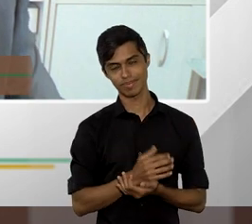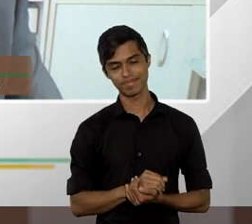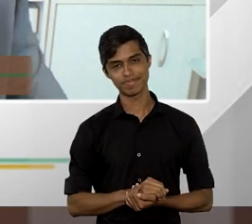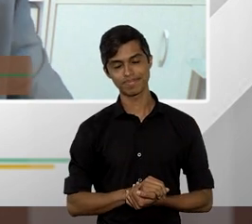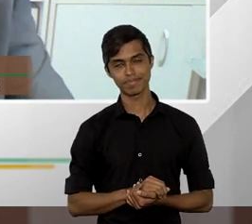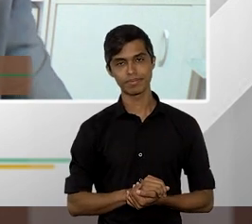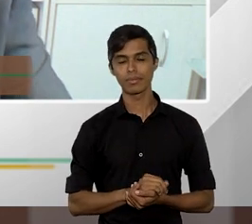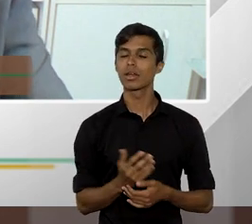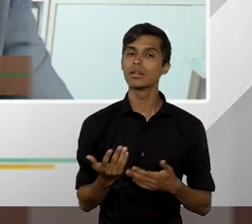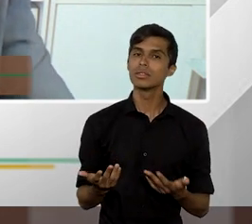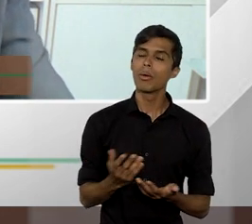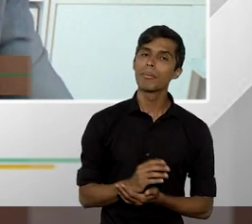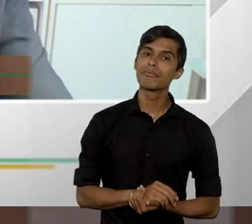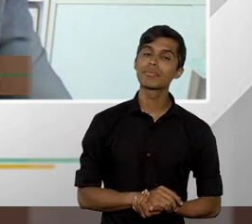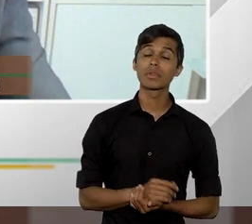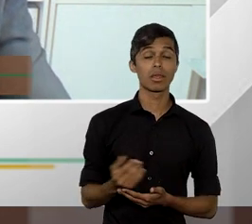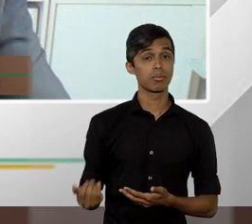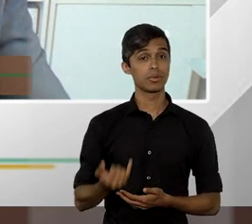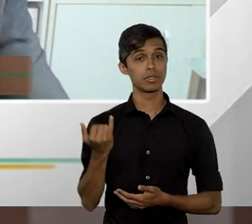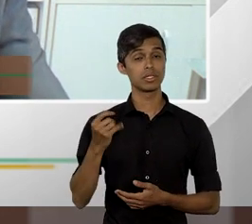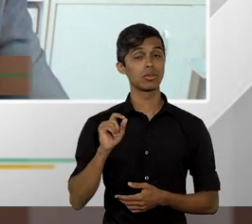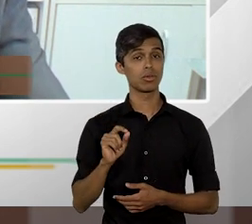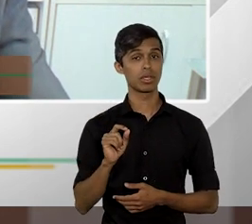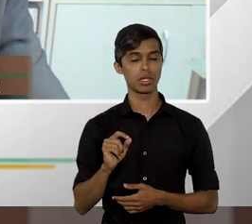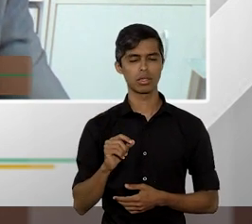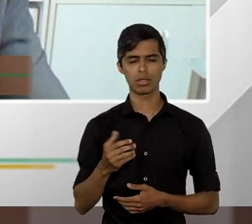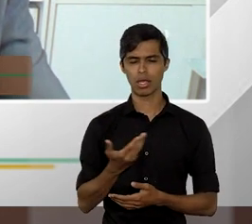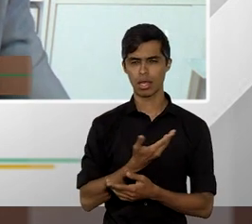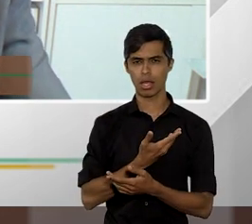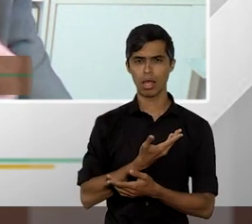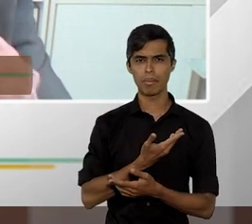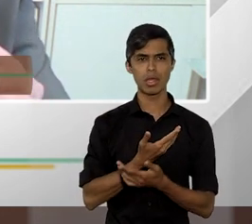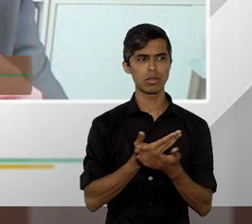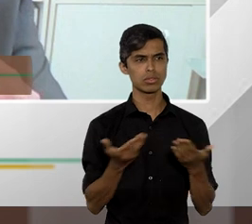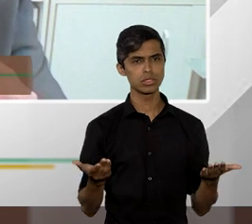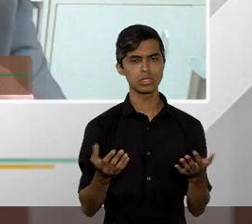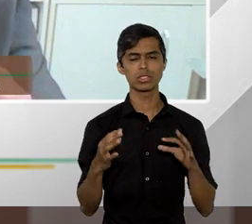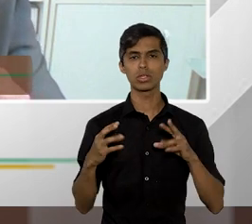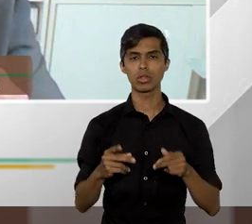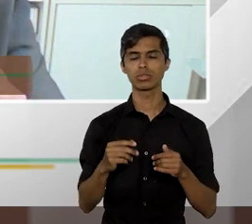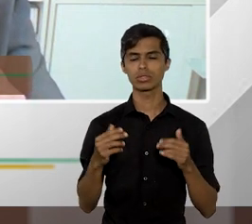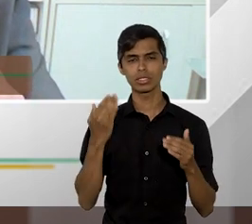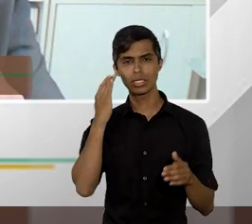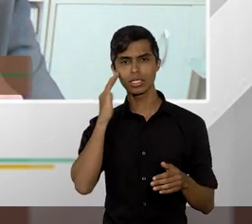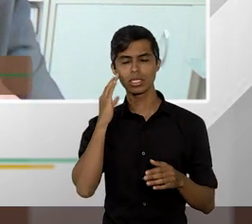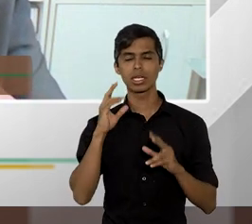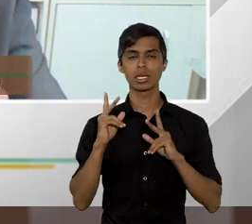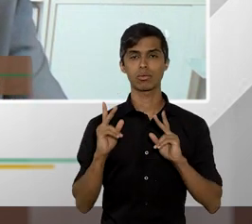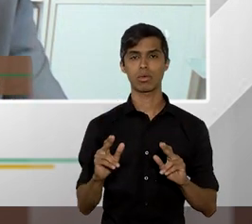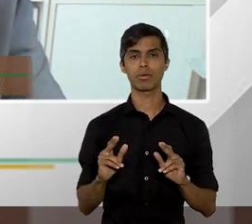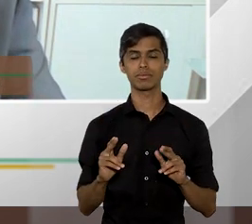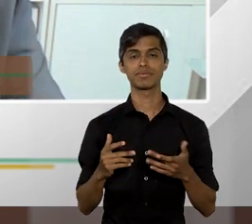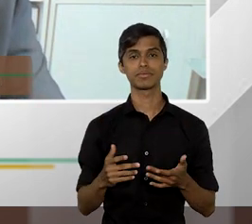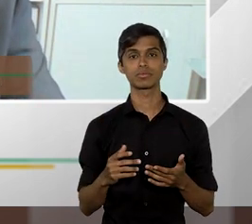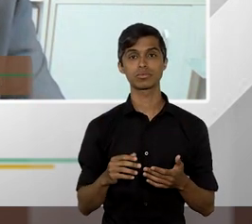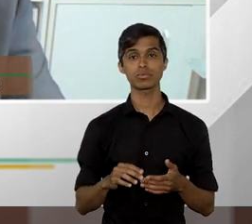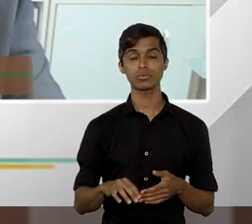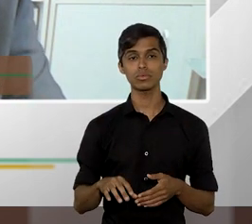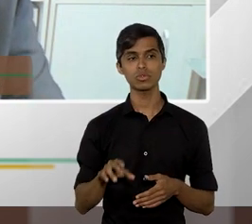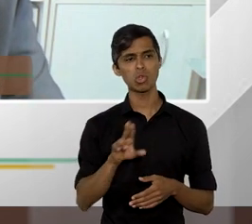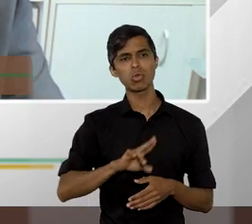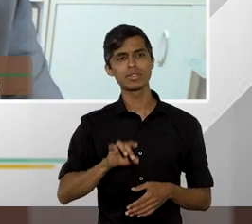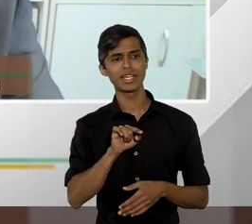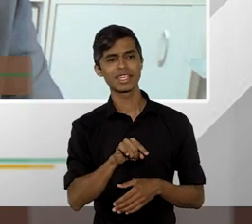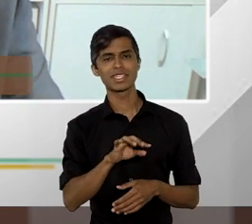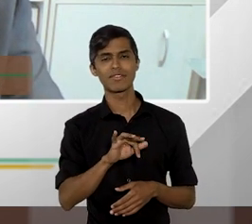então é importante que os colegas tenham essa percepção não utilizem esse filtro